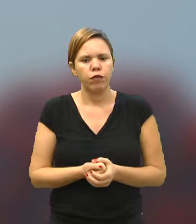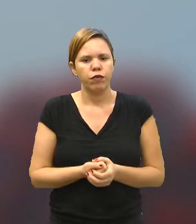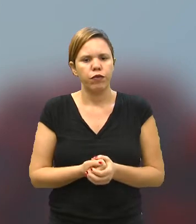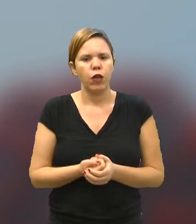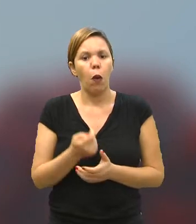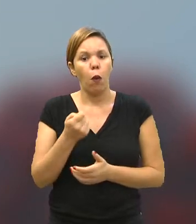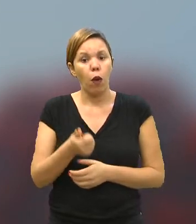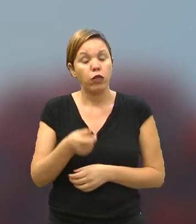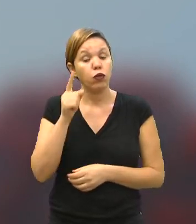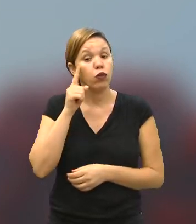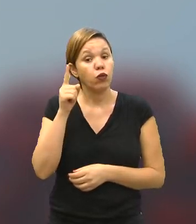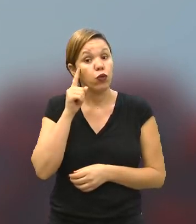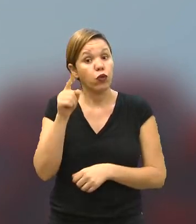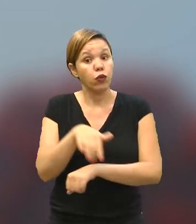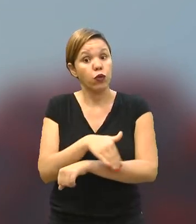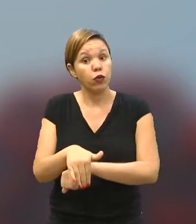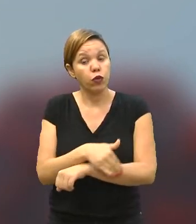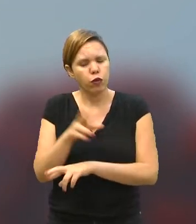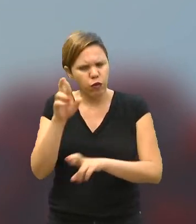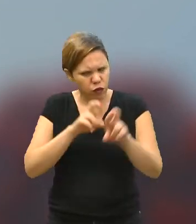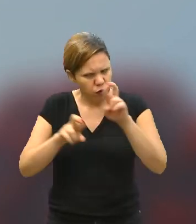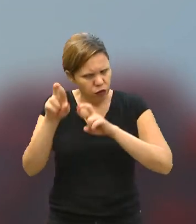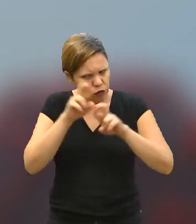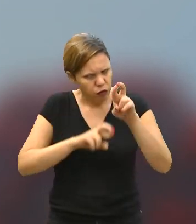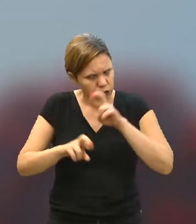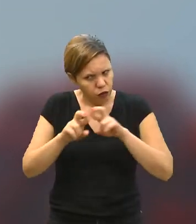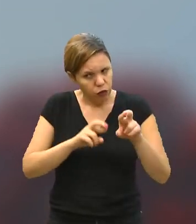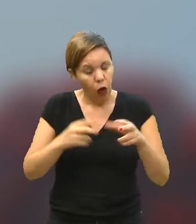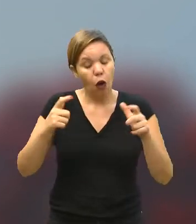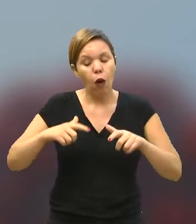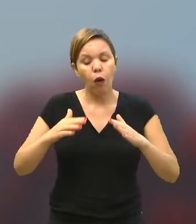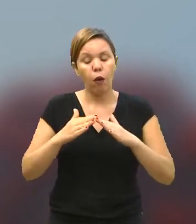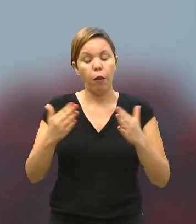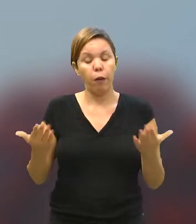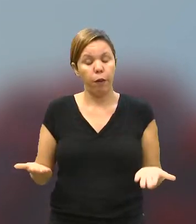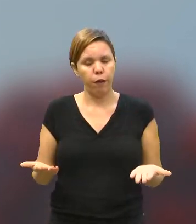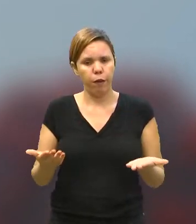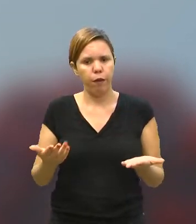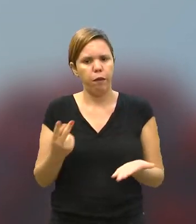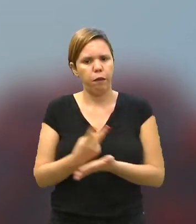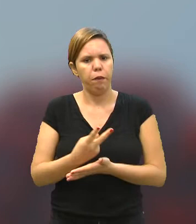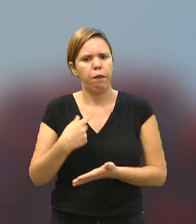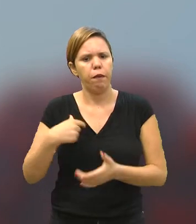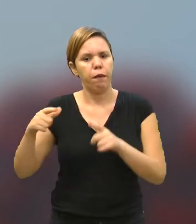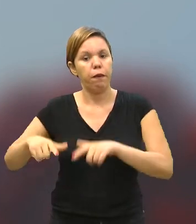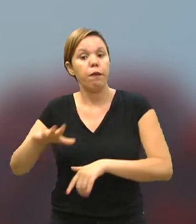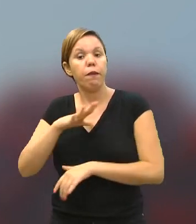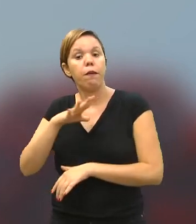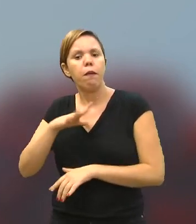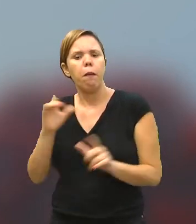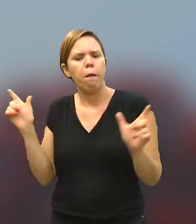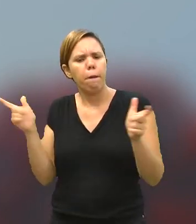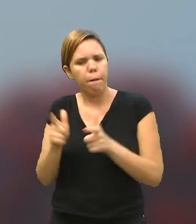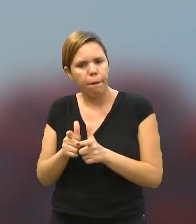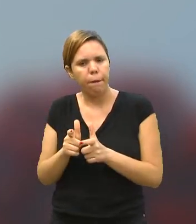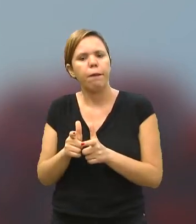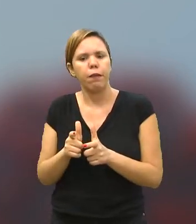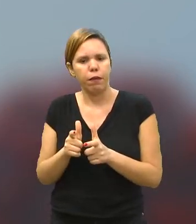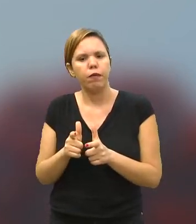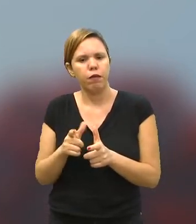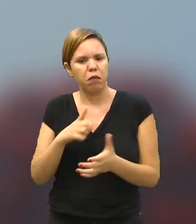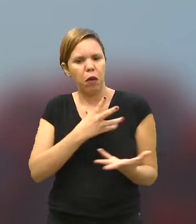passa quase todos os dias nas ruas aqui aonde eu moro, mesmo sendo uma cidade